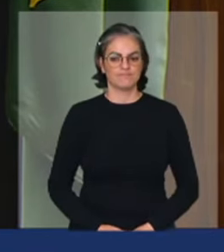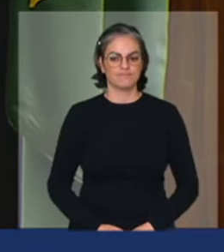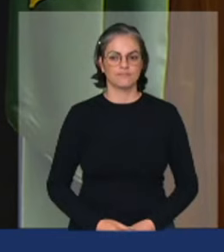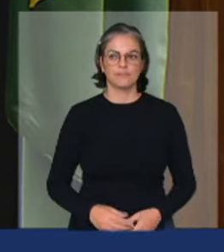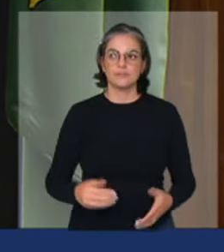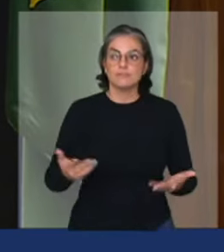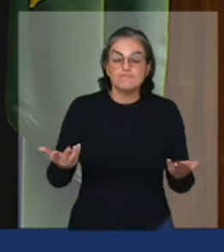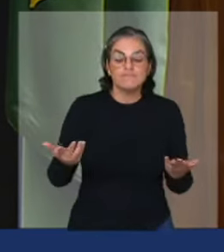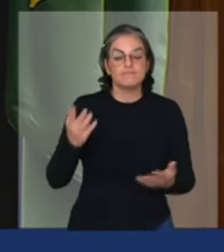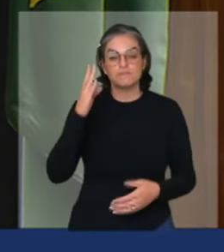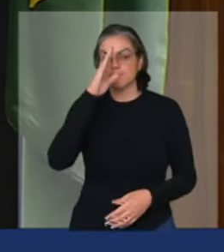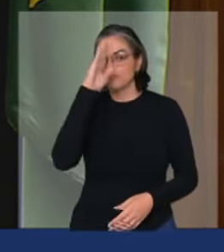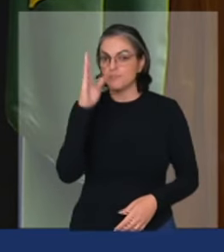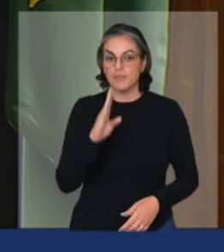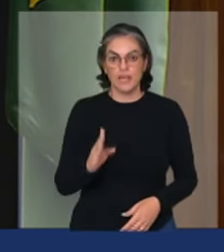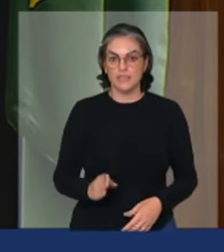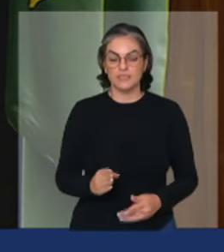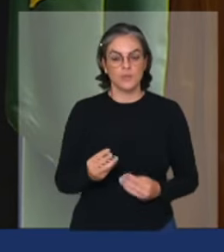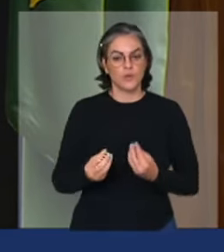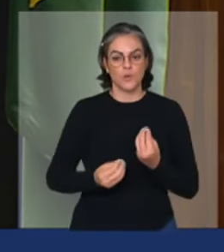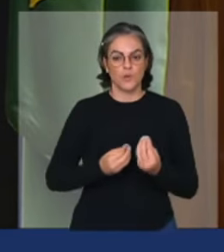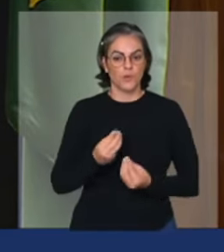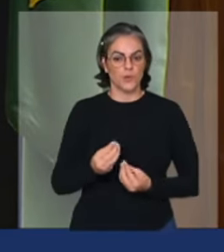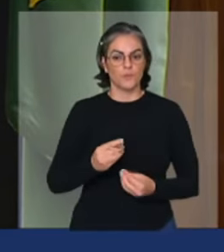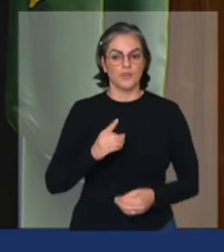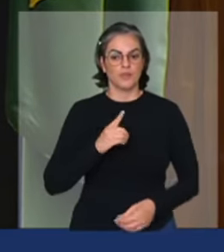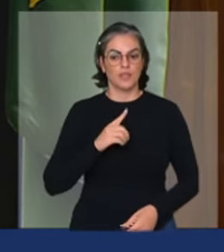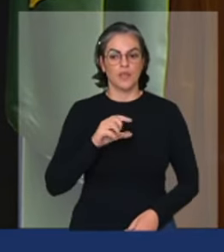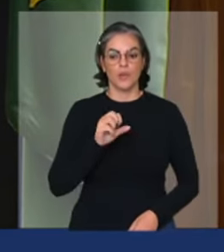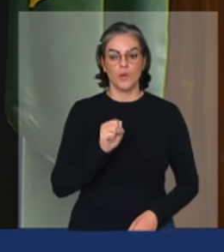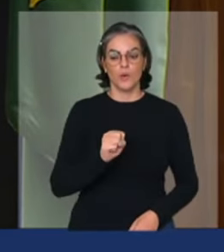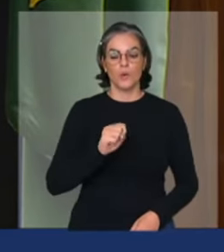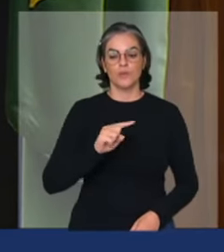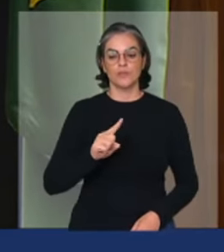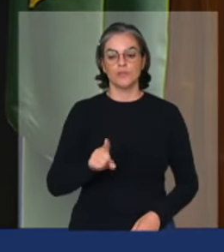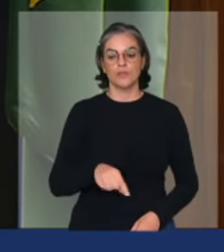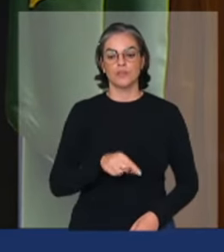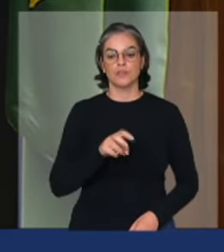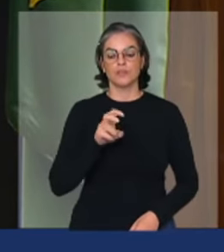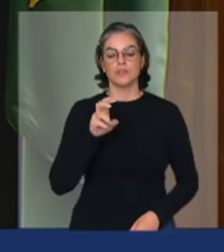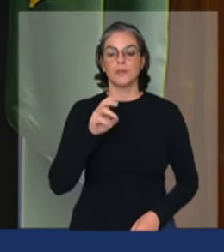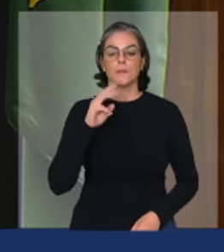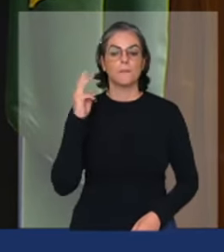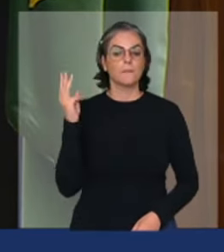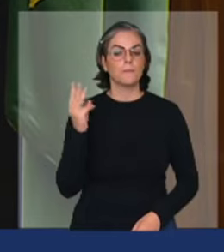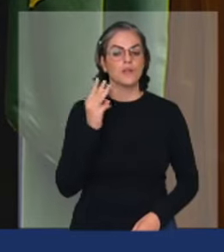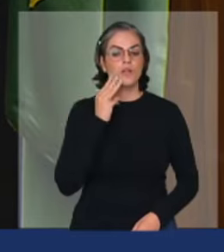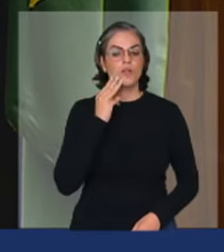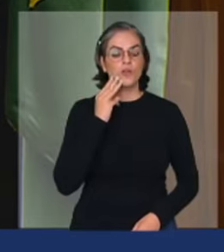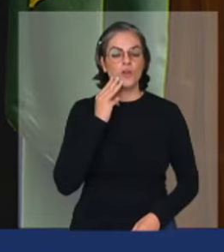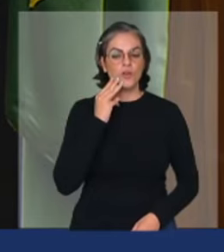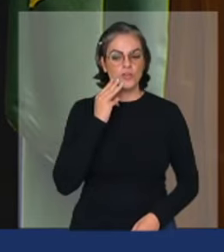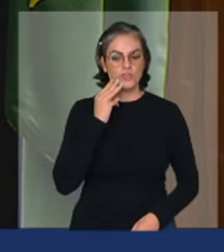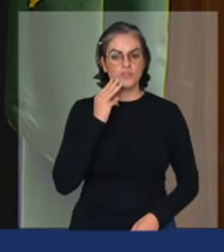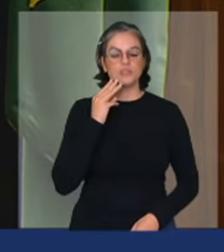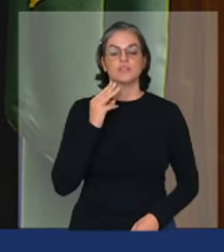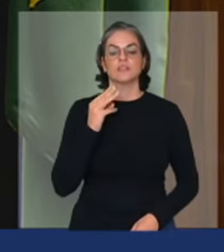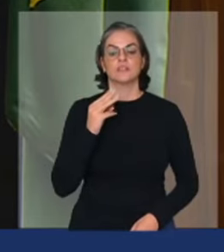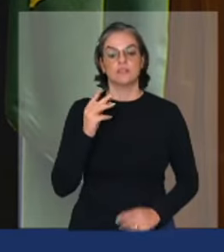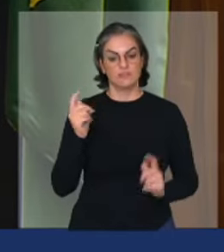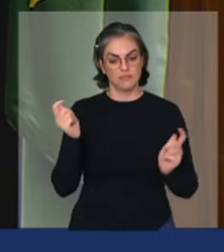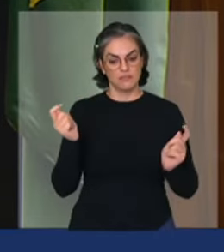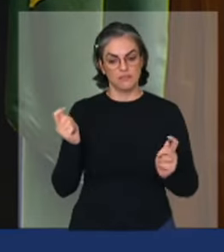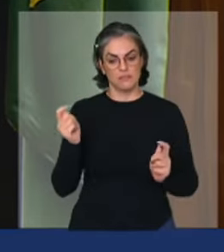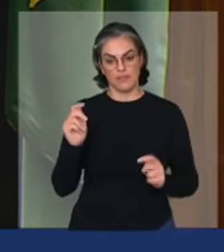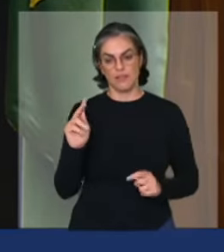que tem 8 e meio milhões de quilômetros quadrados de terra agricultável clima